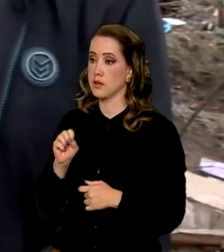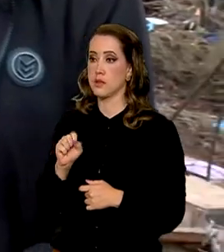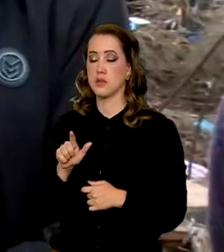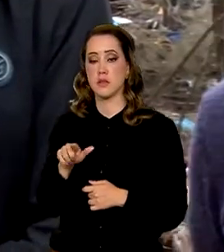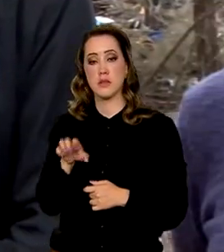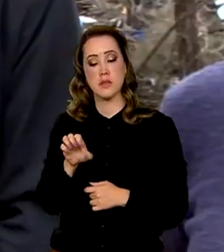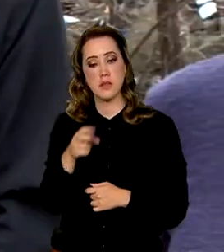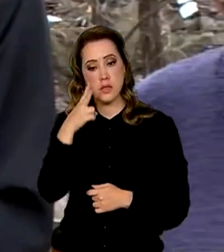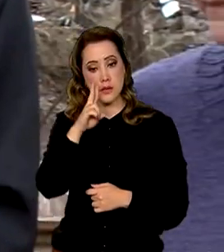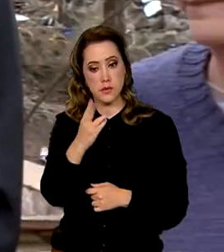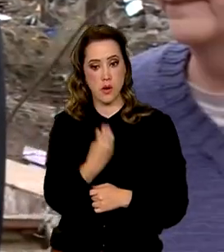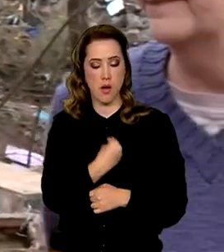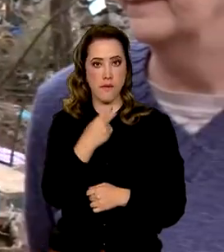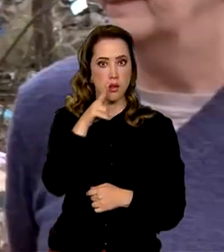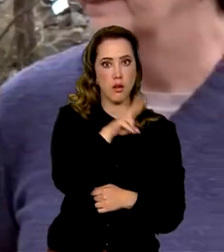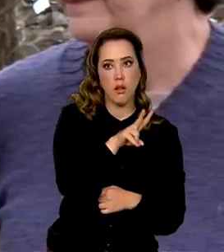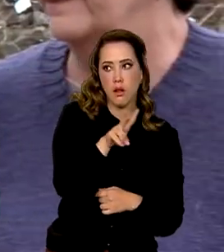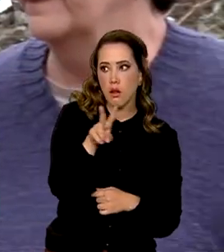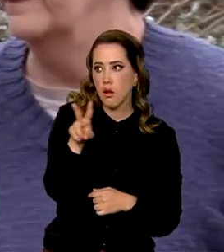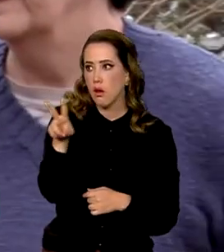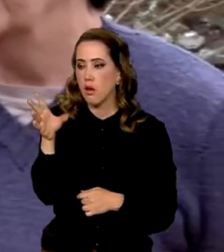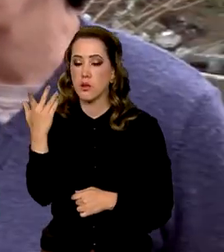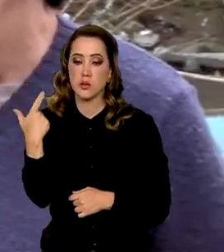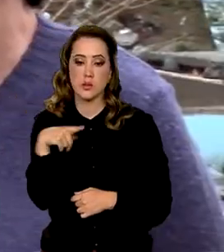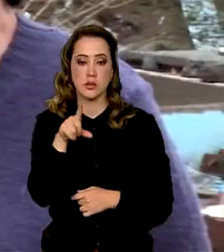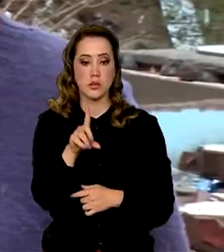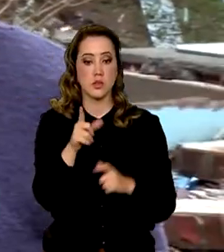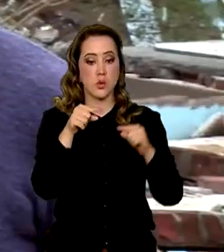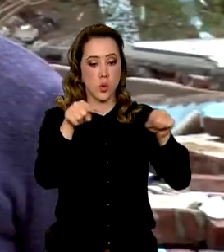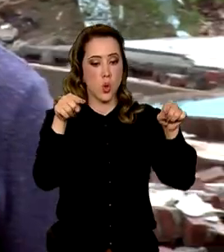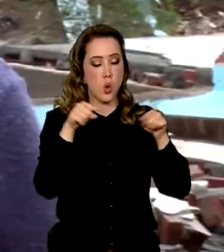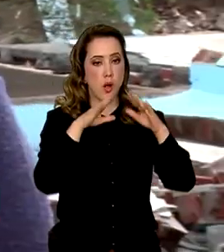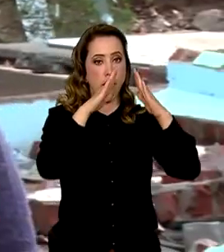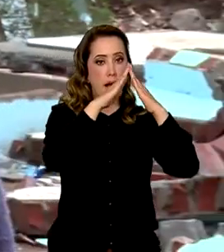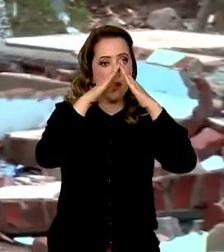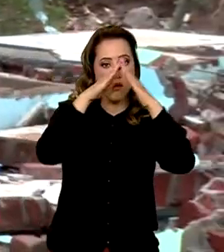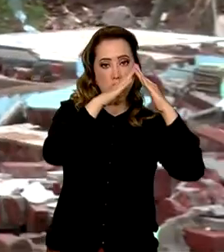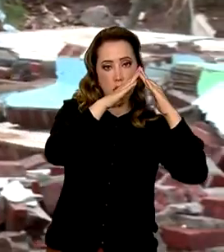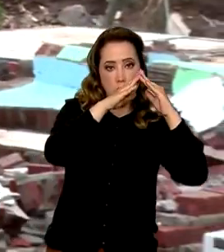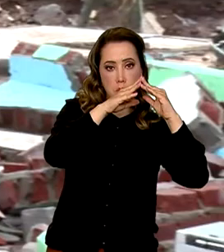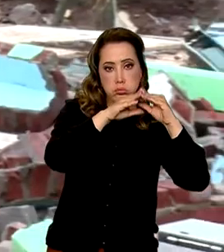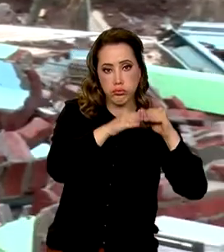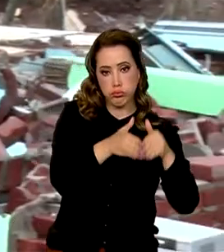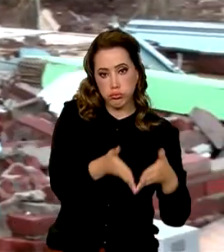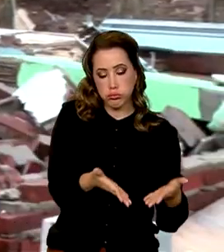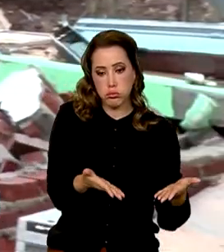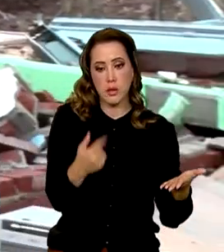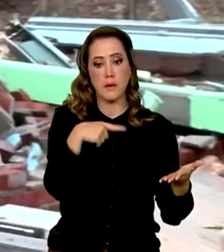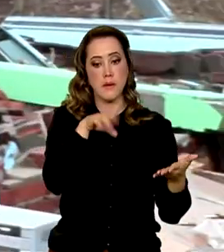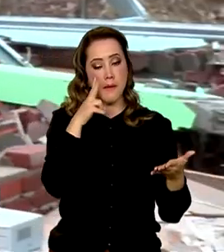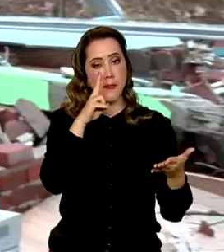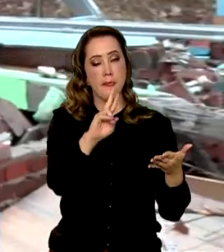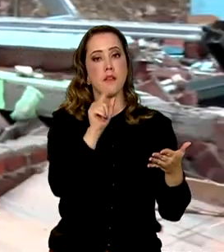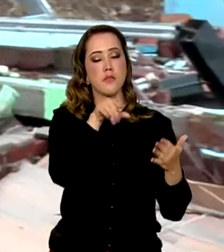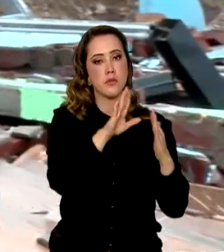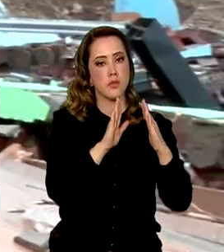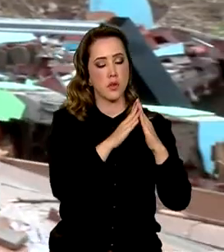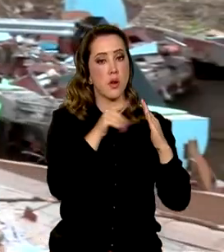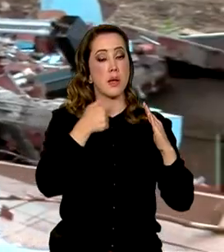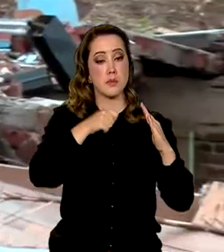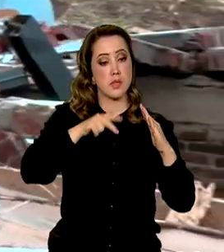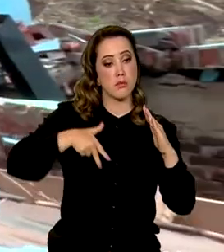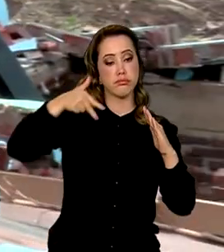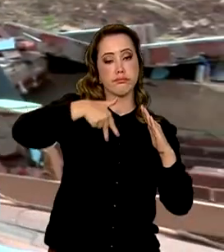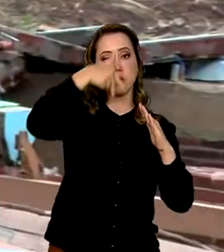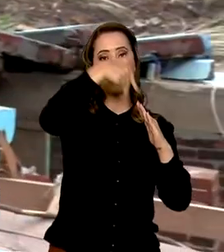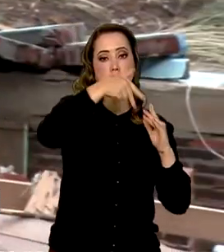a vida passar em frente aos olhos. Ilhados em um pedaço da laje durante a inundação, eles assistiram a enchente devastar a propriedade,